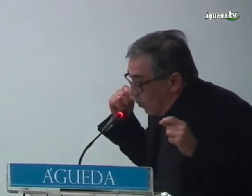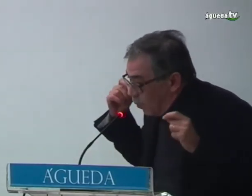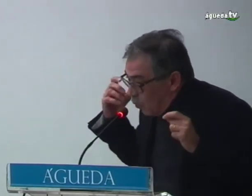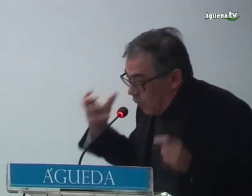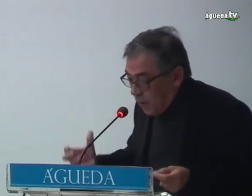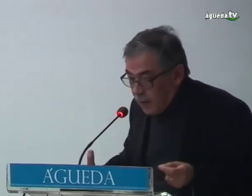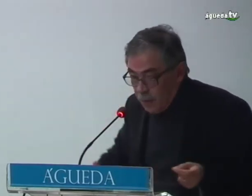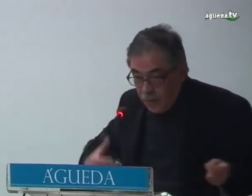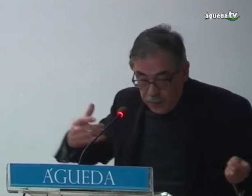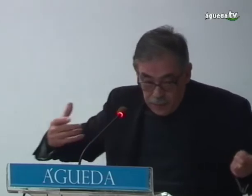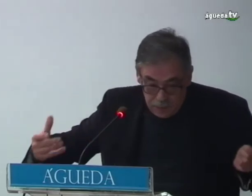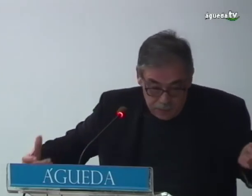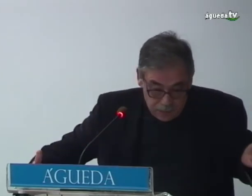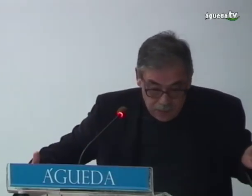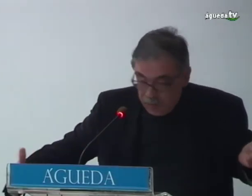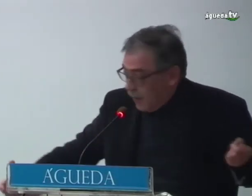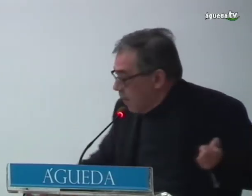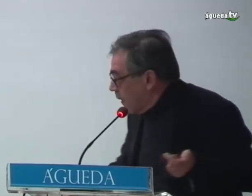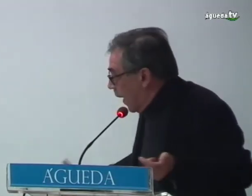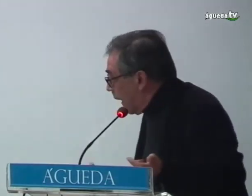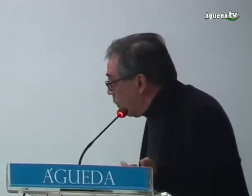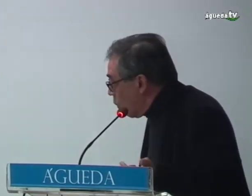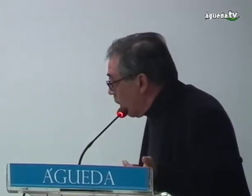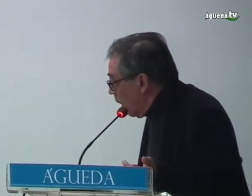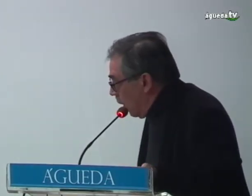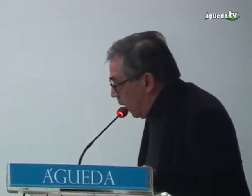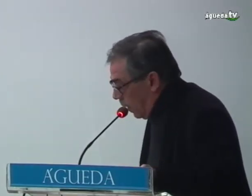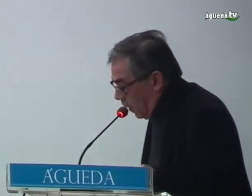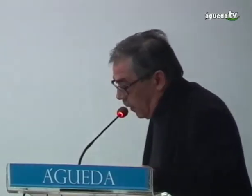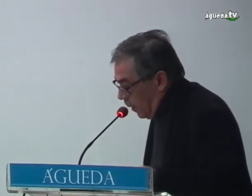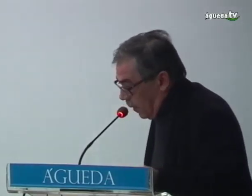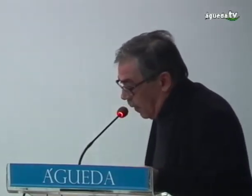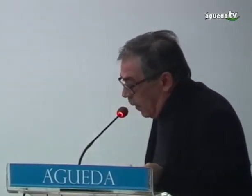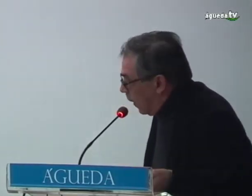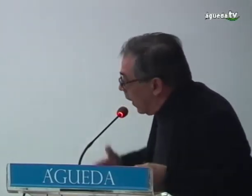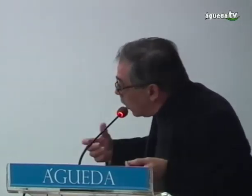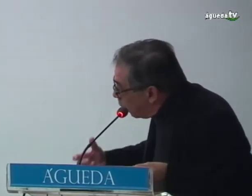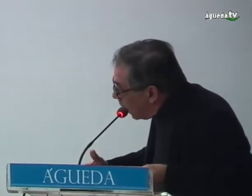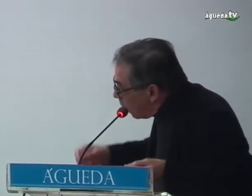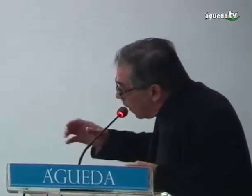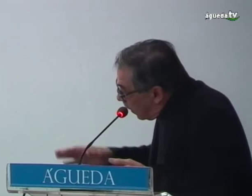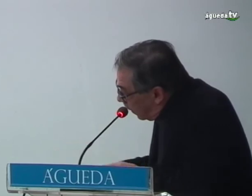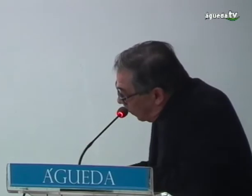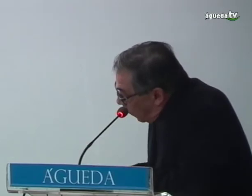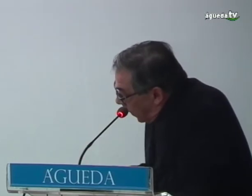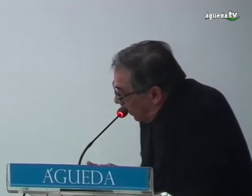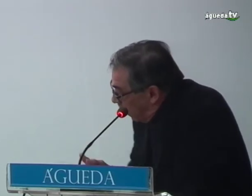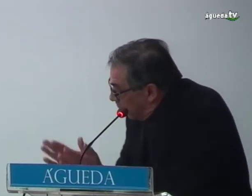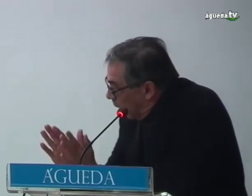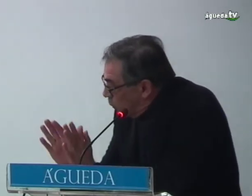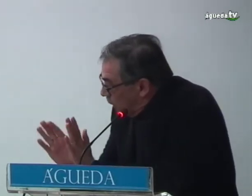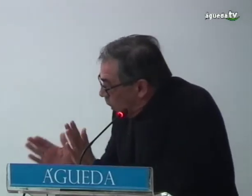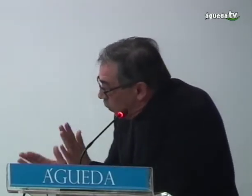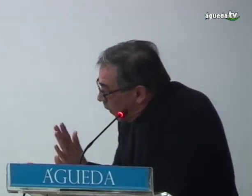e o Sr. Presidente da Câmara fala que há vantagens há ganhos e depois no fim